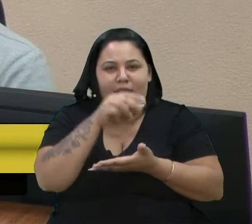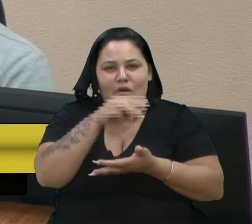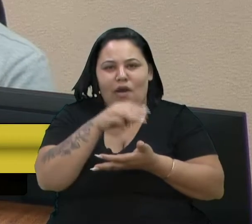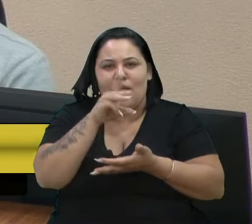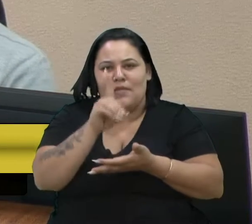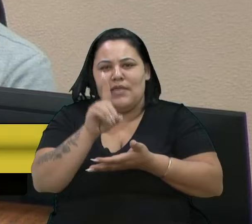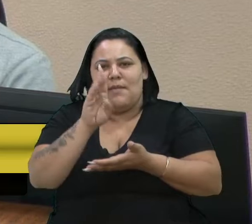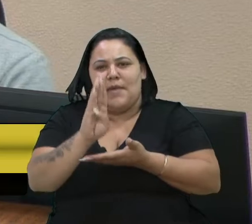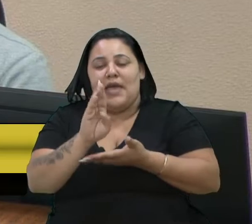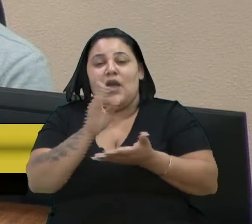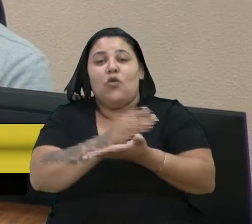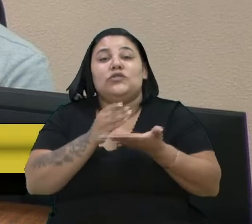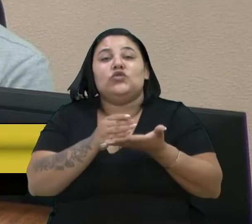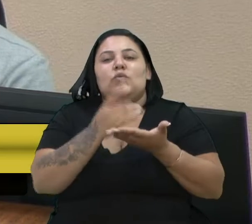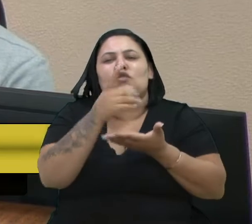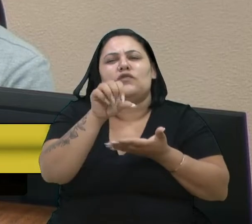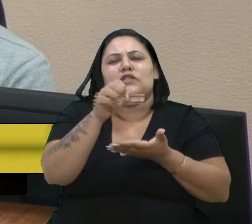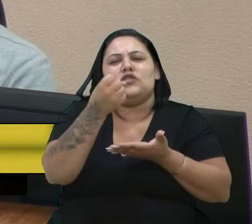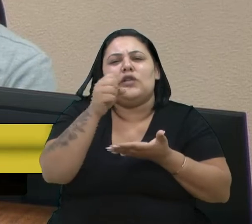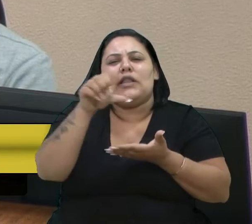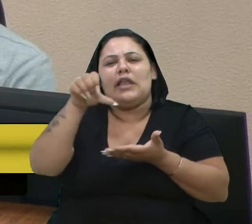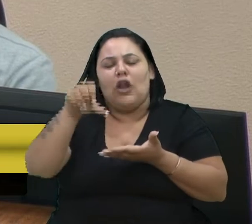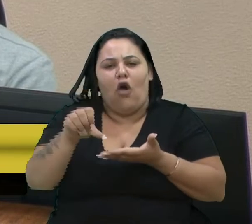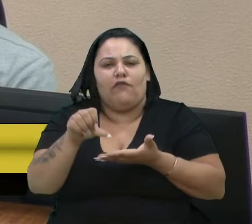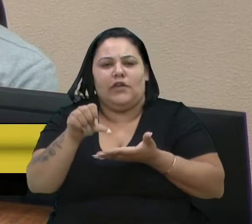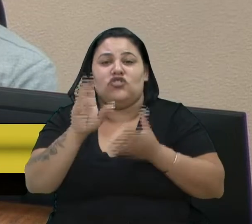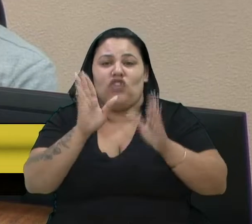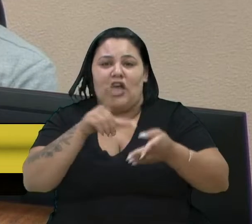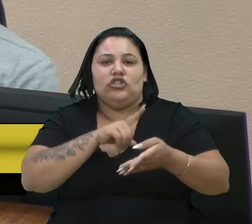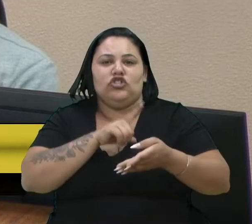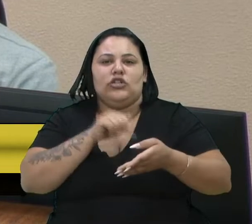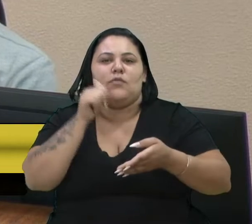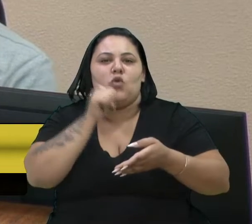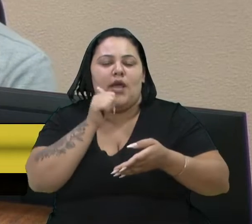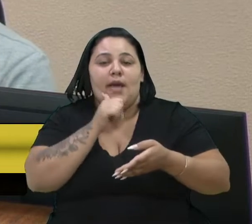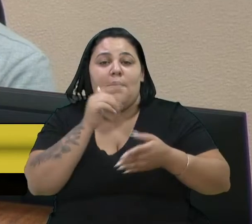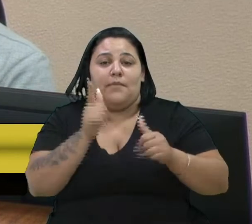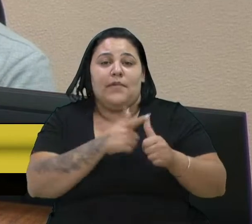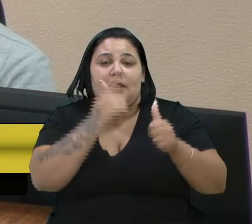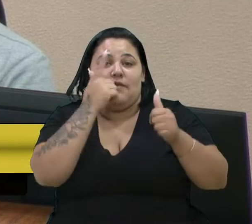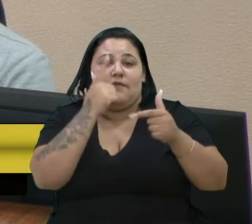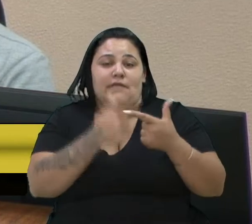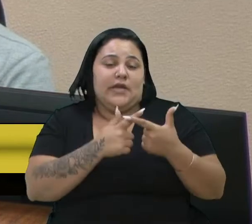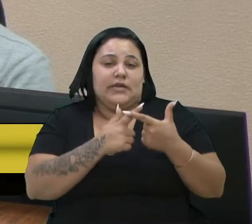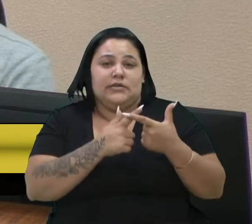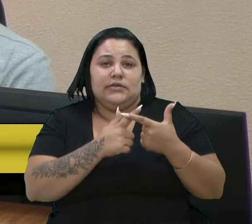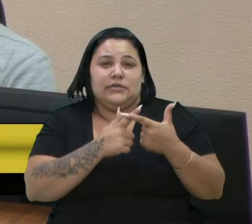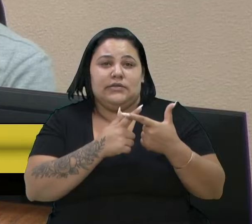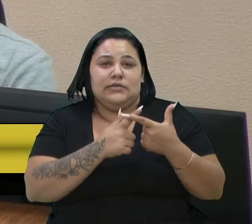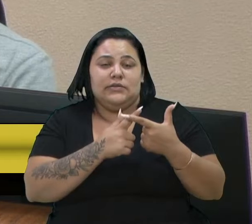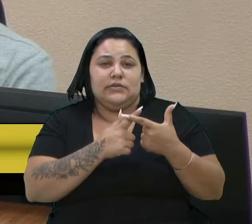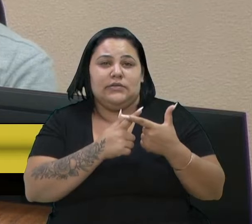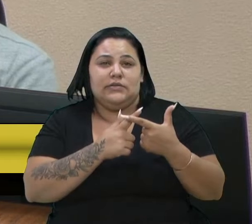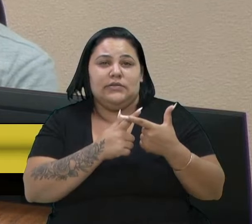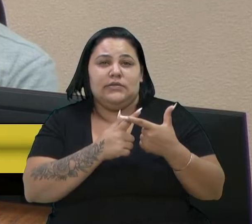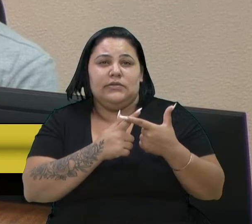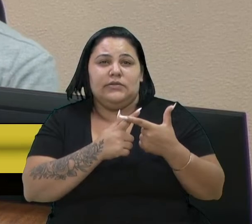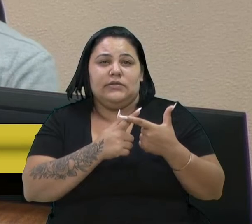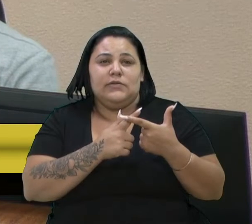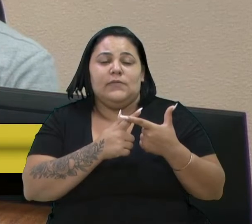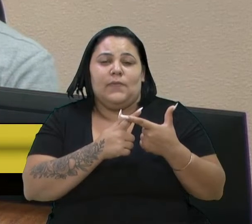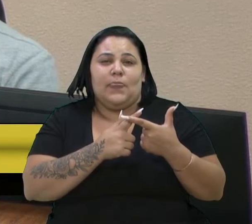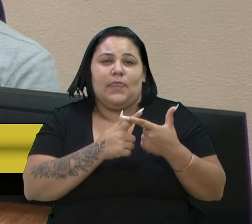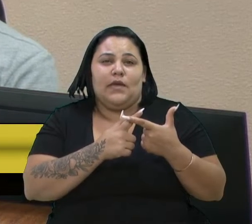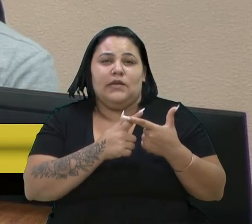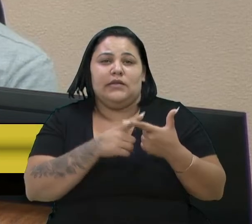vereadora, desde a vereadora Janine Petef. A nossa primeira presidente em Caxias do Sul chama-se Joanira Kaiser. Uma declaração de líder para a bancada do PT. E que